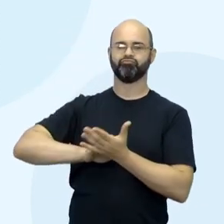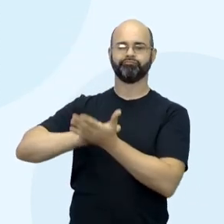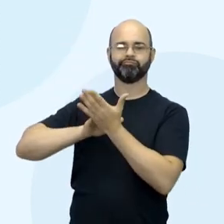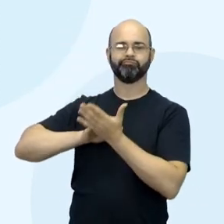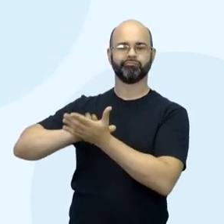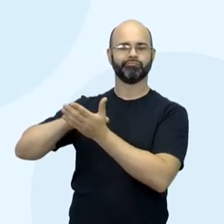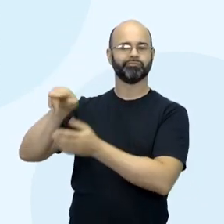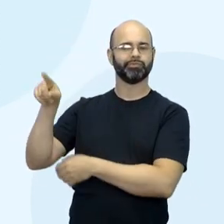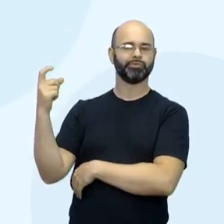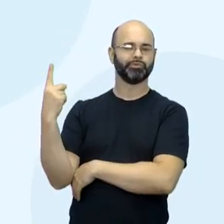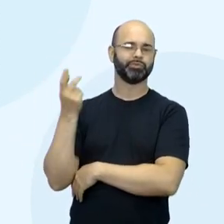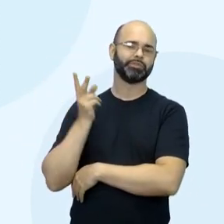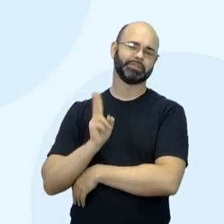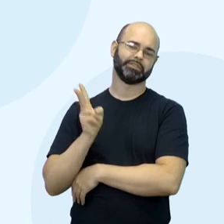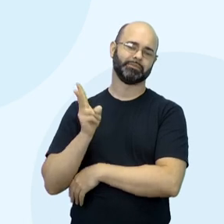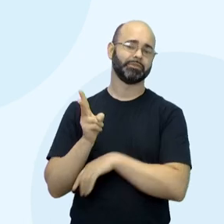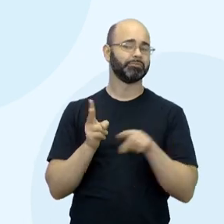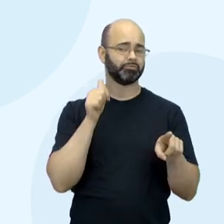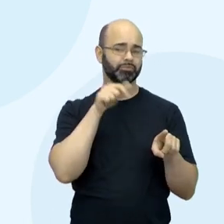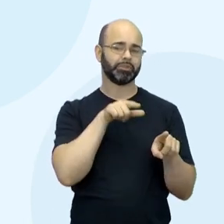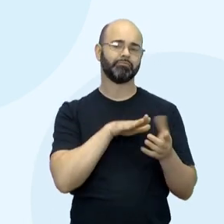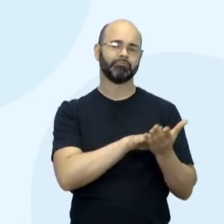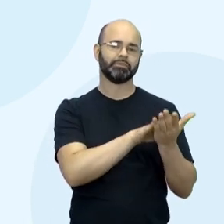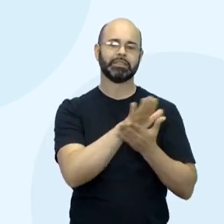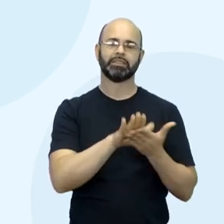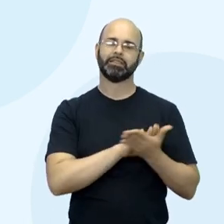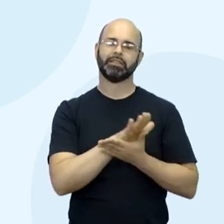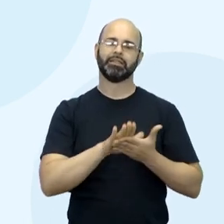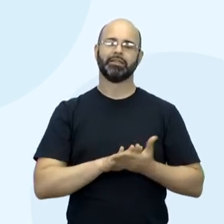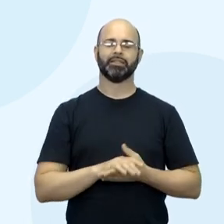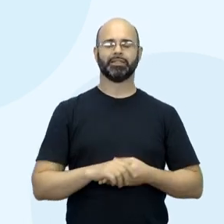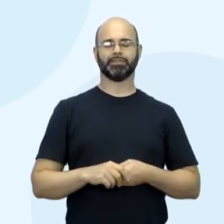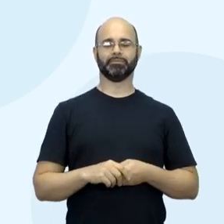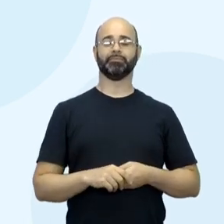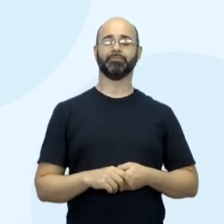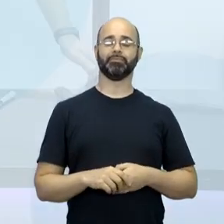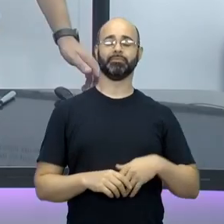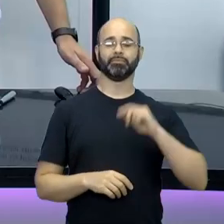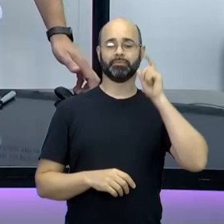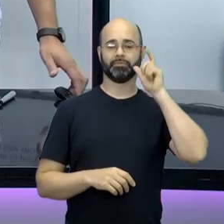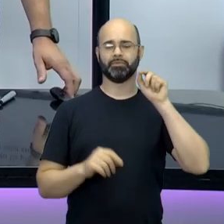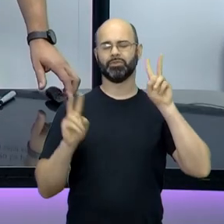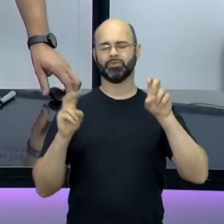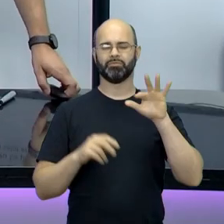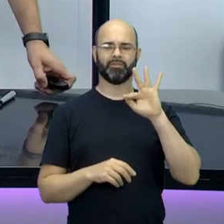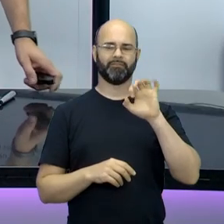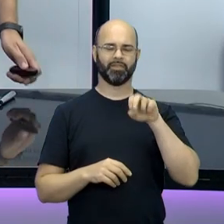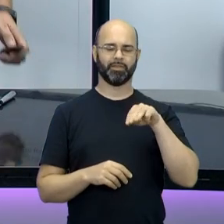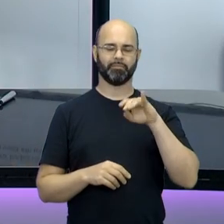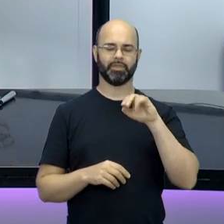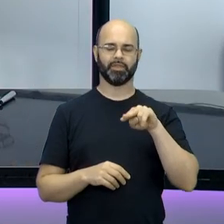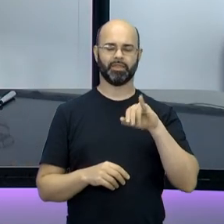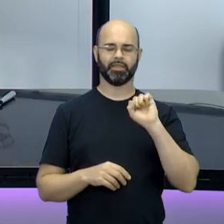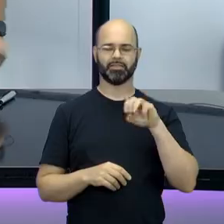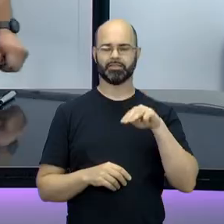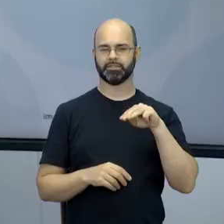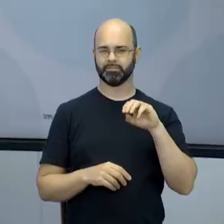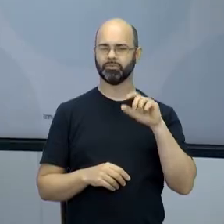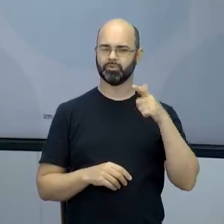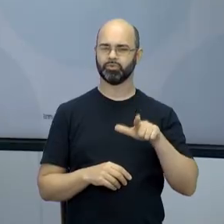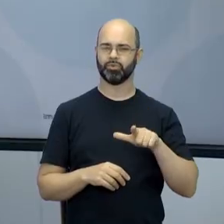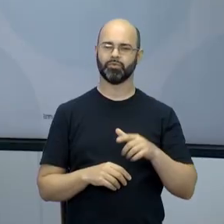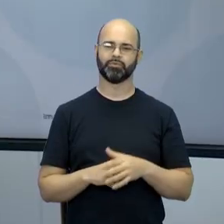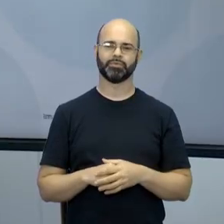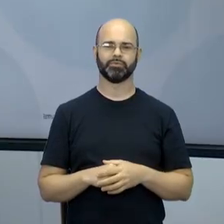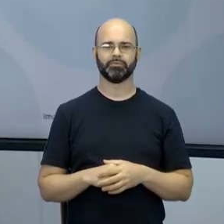social aparente, é das lutas da África, também fala da questão do feminismo, do machismo, né? Exatamente. Então,